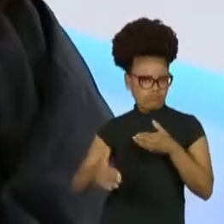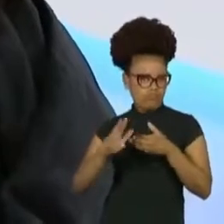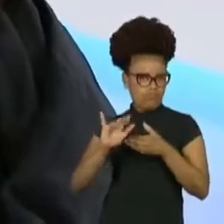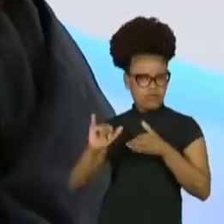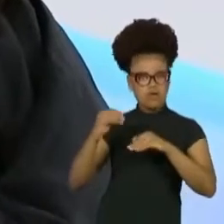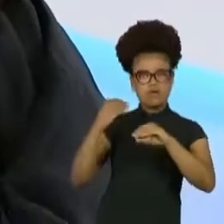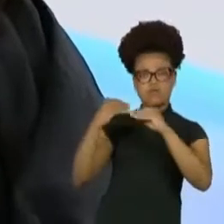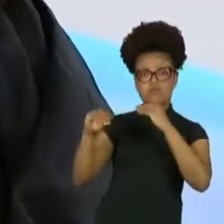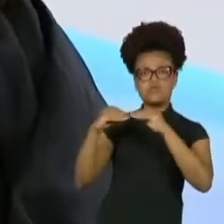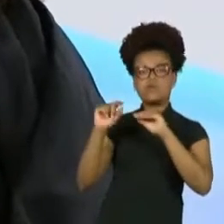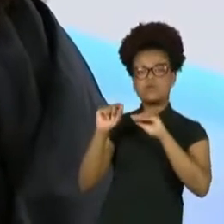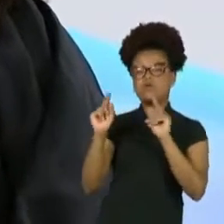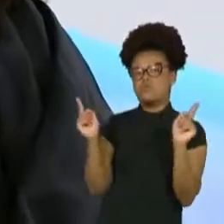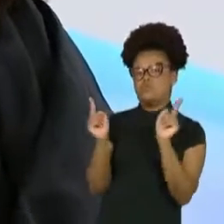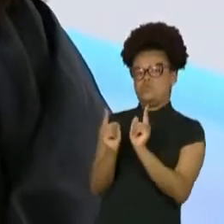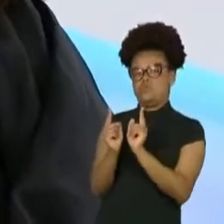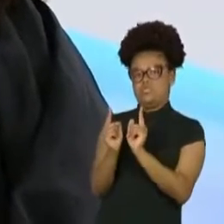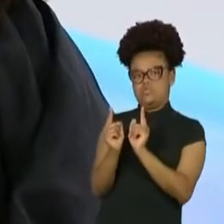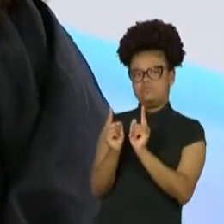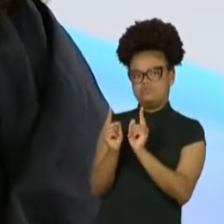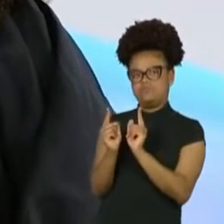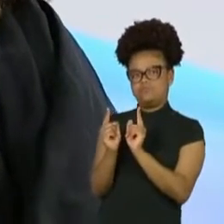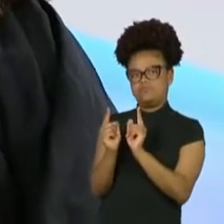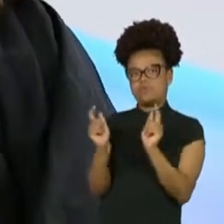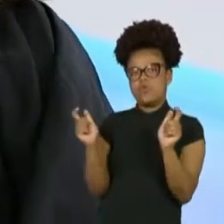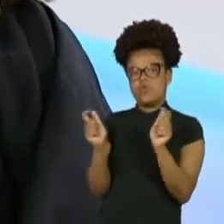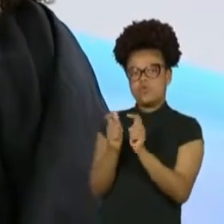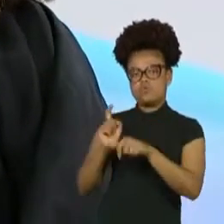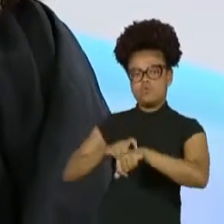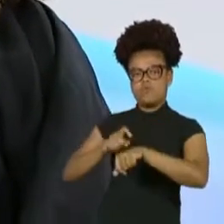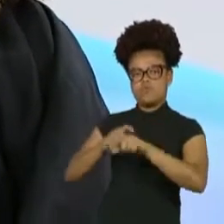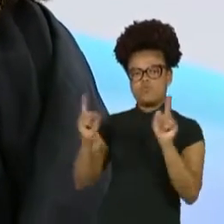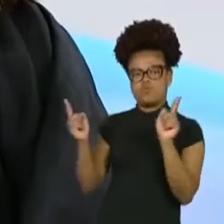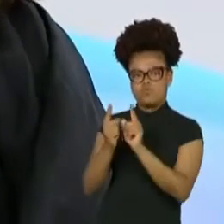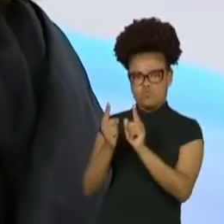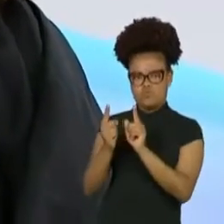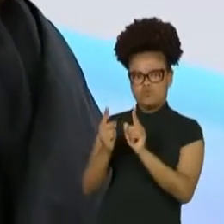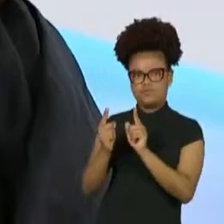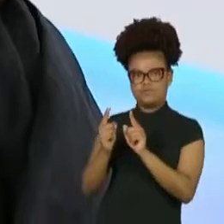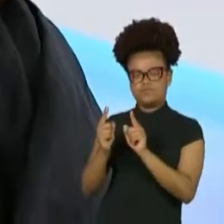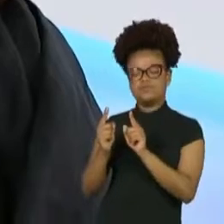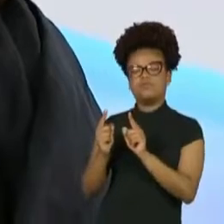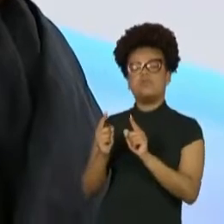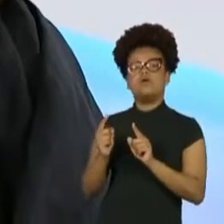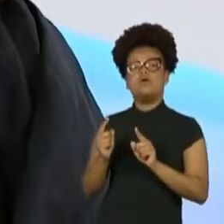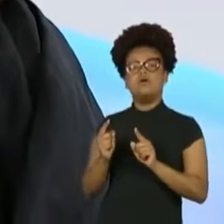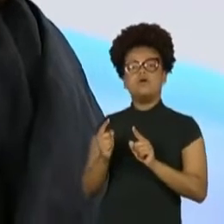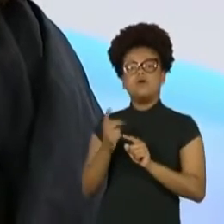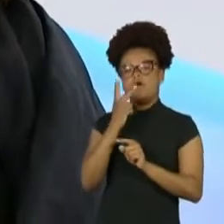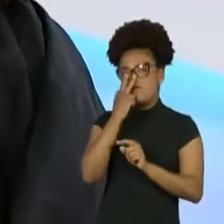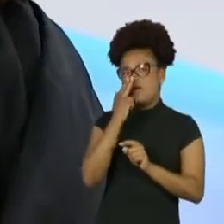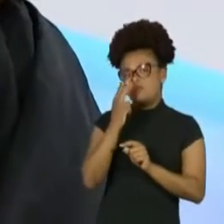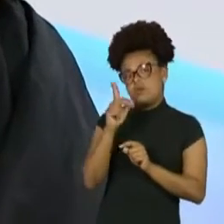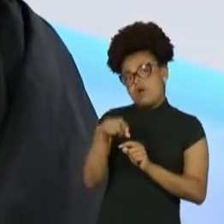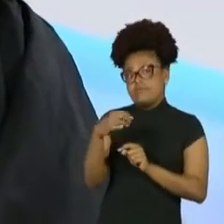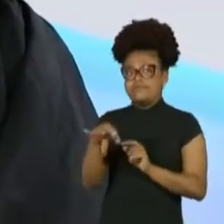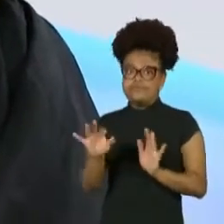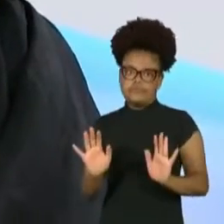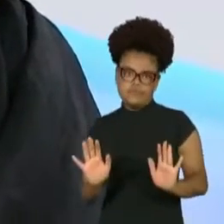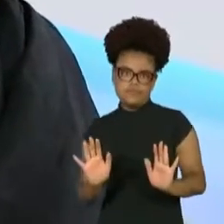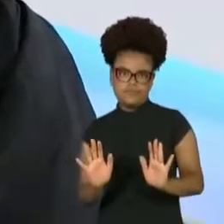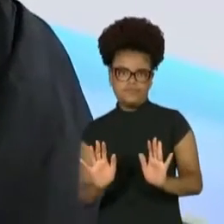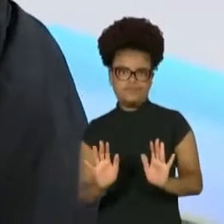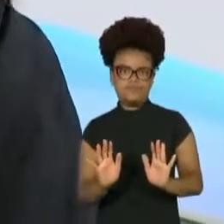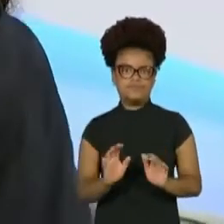curtas, né? Menos capítulos, existe um projeto assim que eu acho que dá certo, pode dar certo. Eu vou chamar uma das